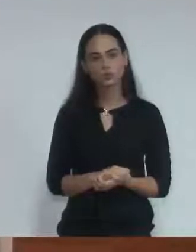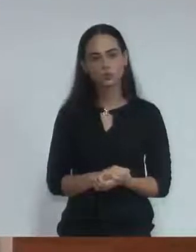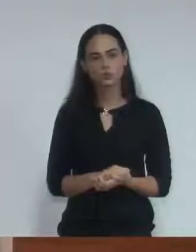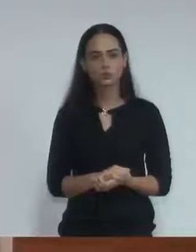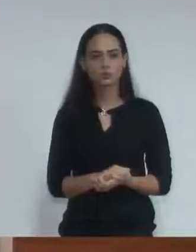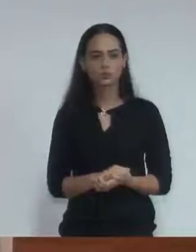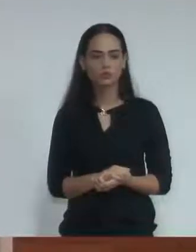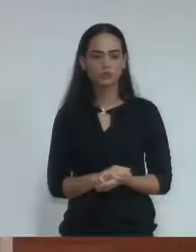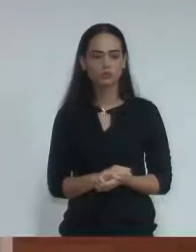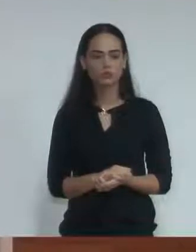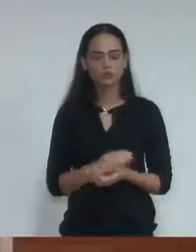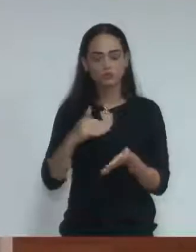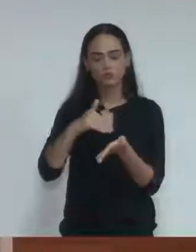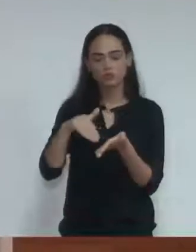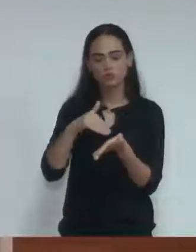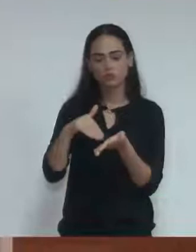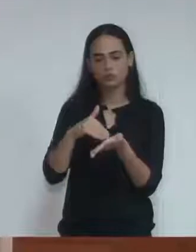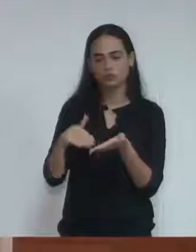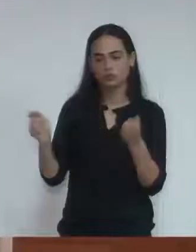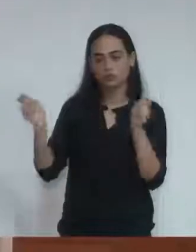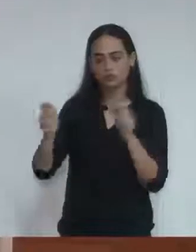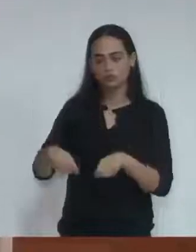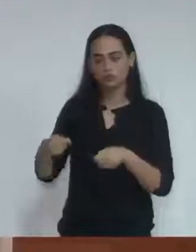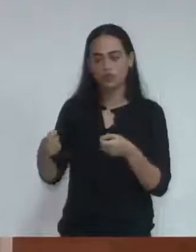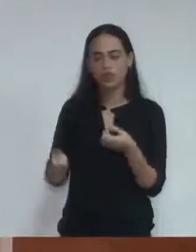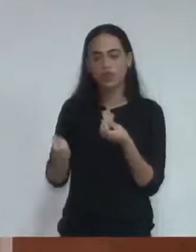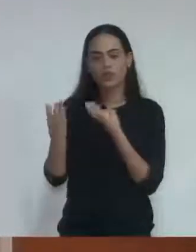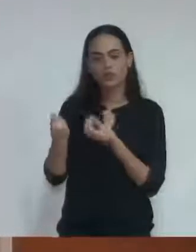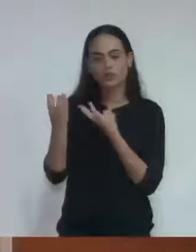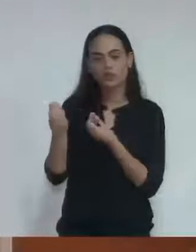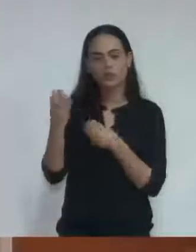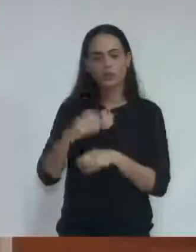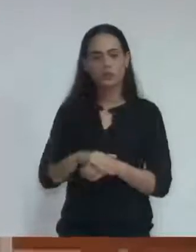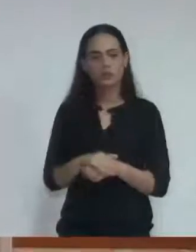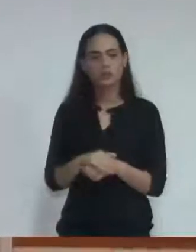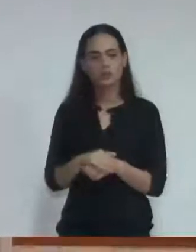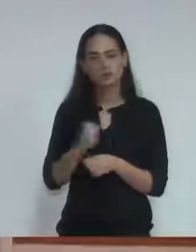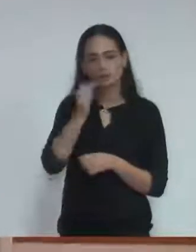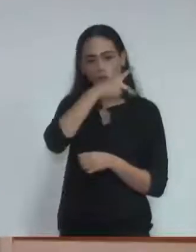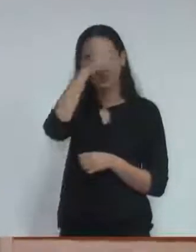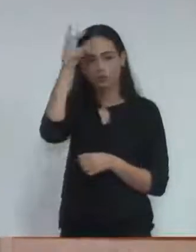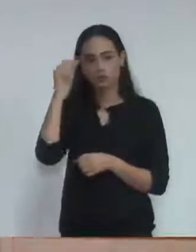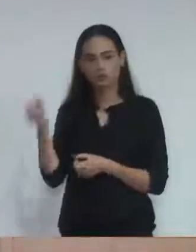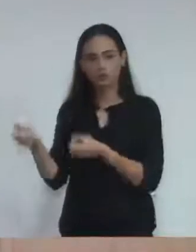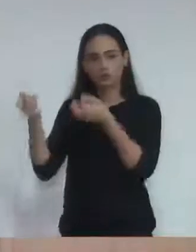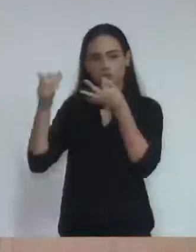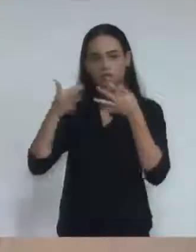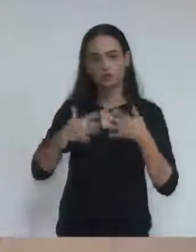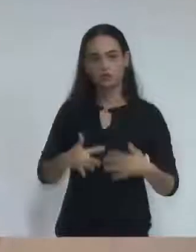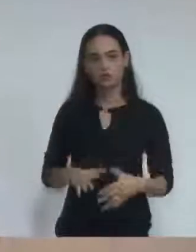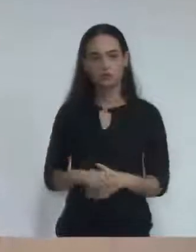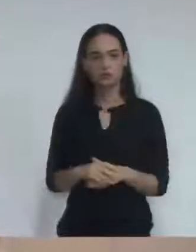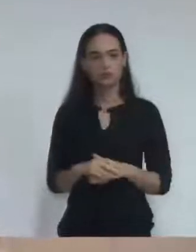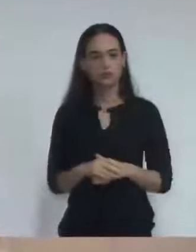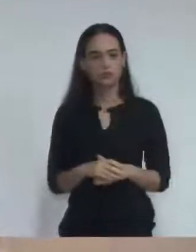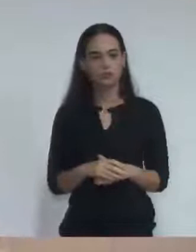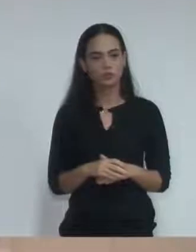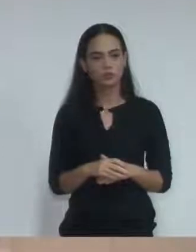Que, através da secretaria competente, nos preste as seguintes informações referentes ao senhor prefeito Jaime Cruz, conforme abaixo.